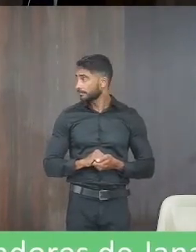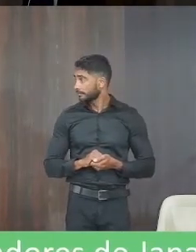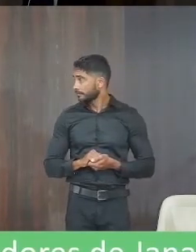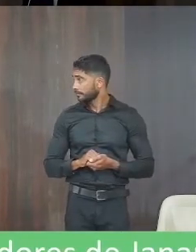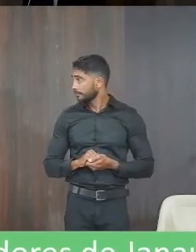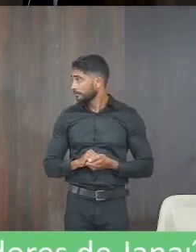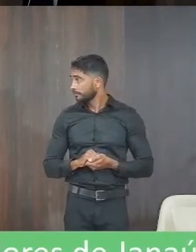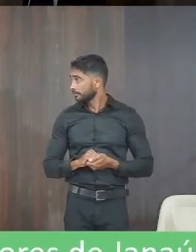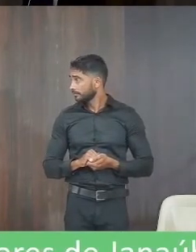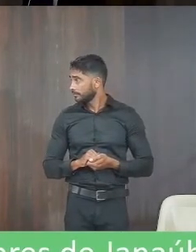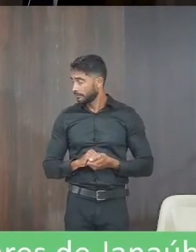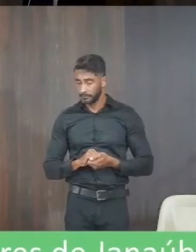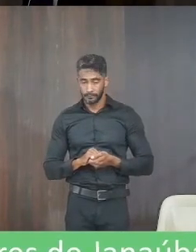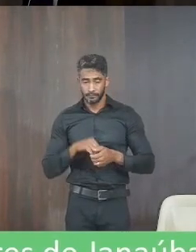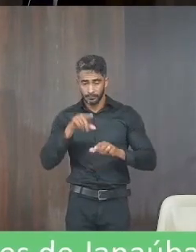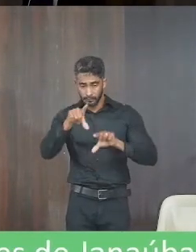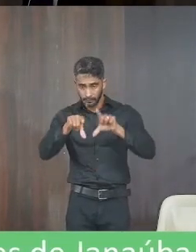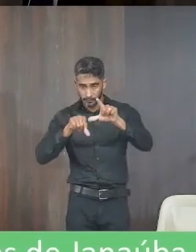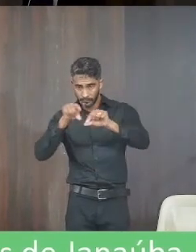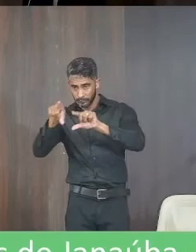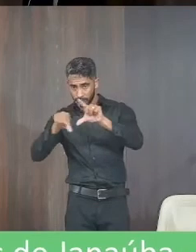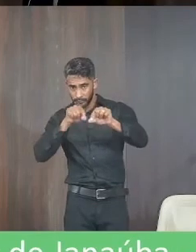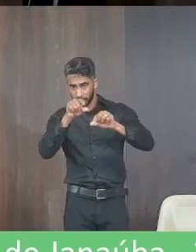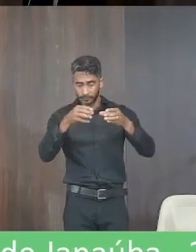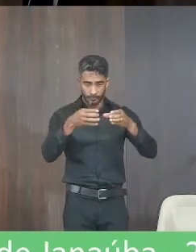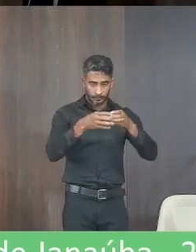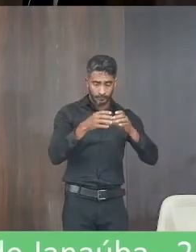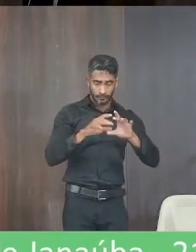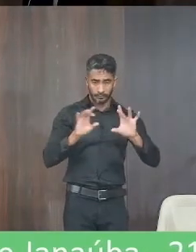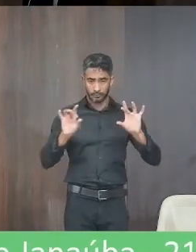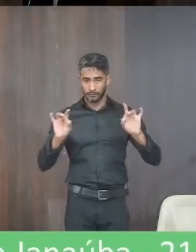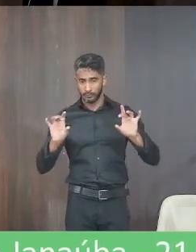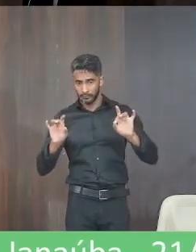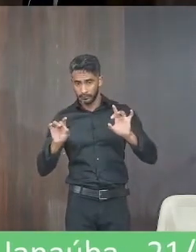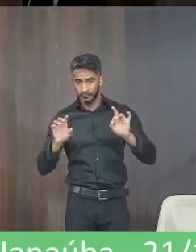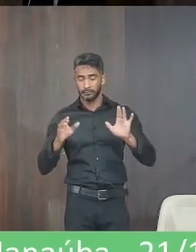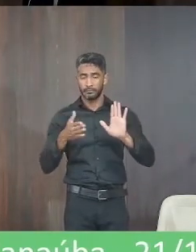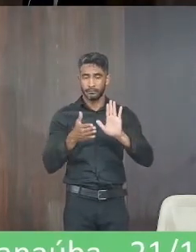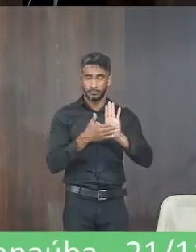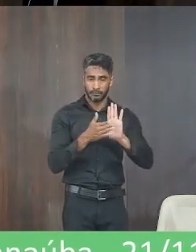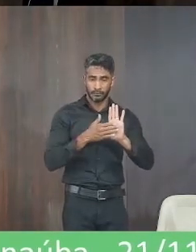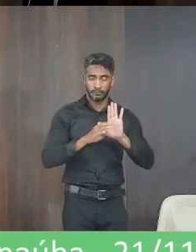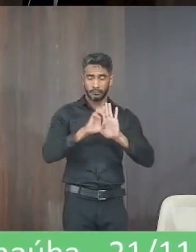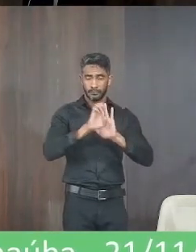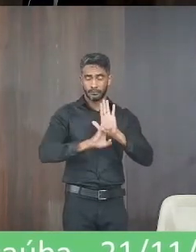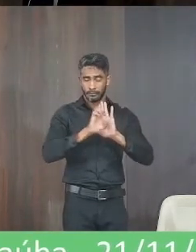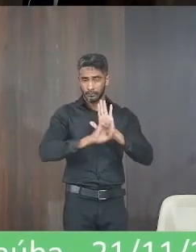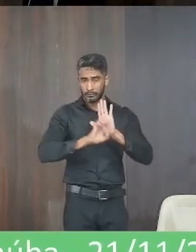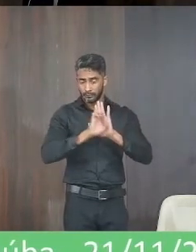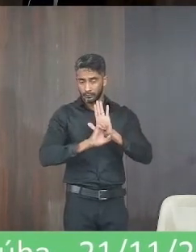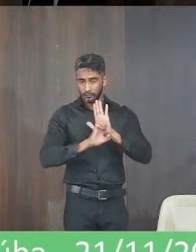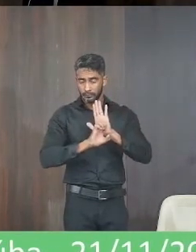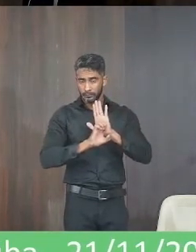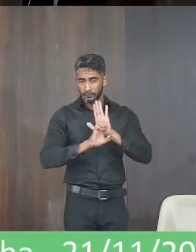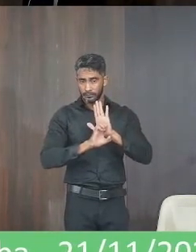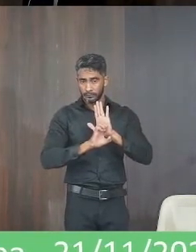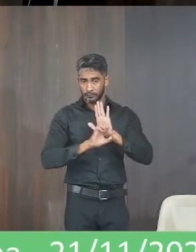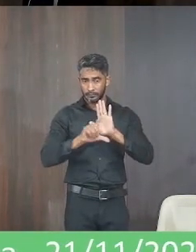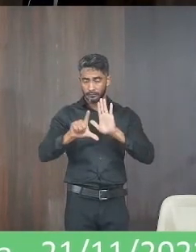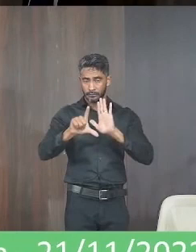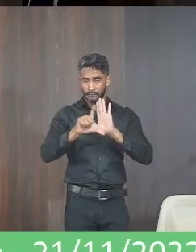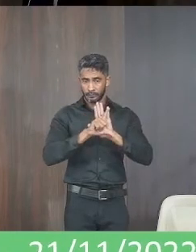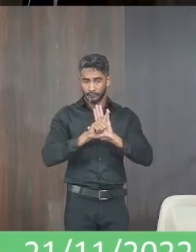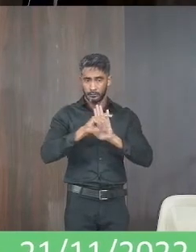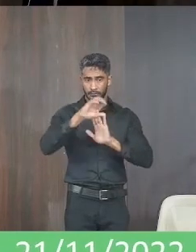vou indicar aqui a comissão comissão especial para analisar a proposta da emenda a lei